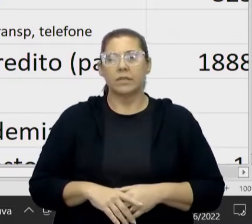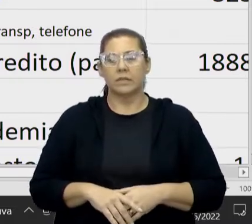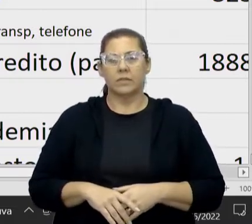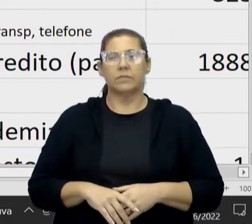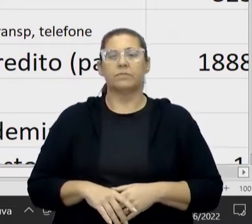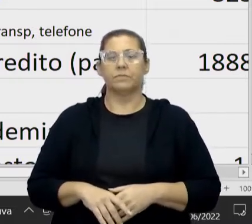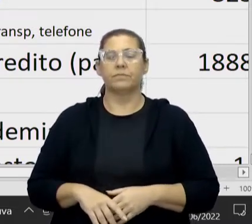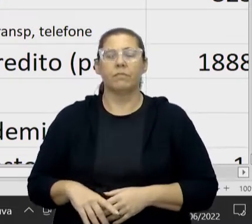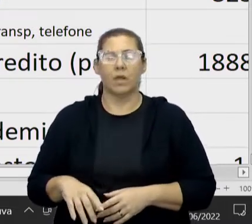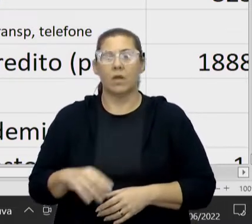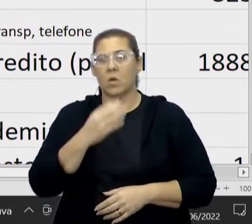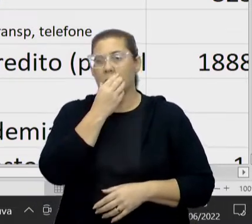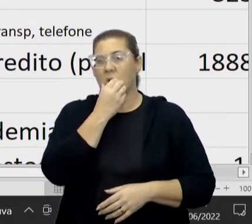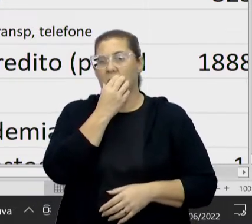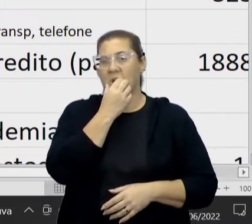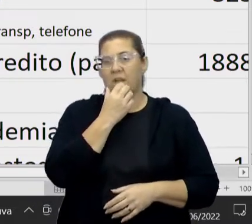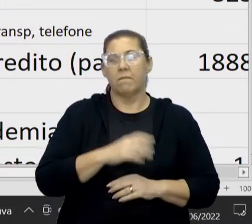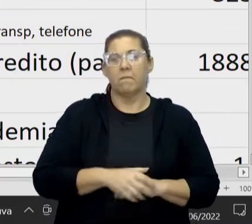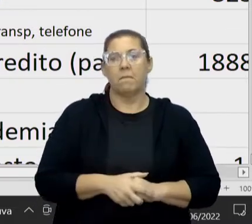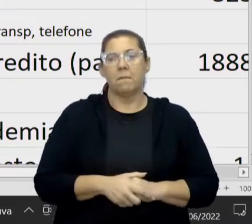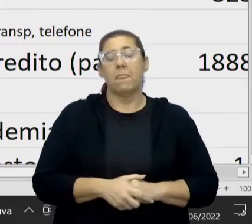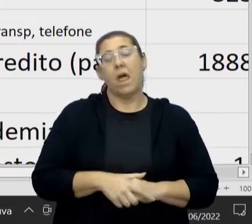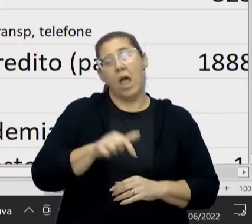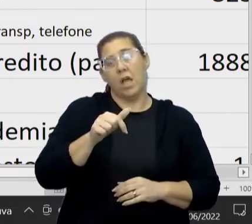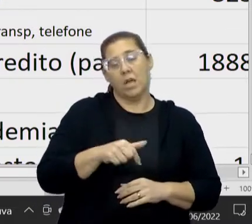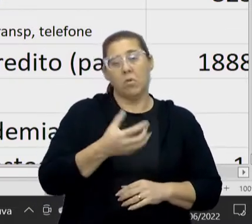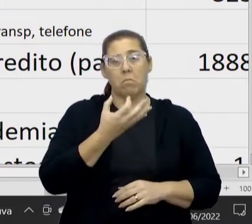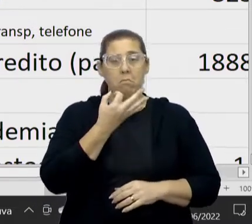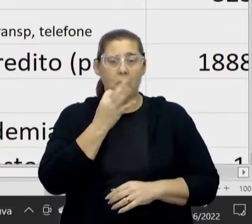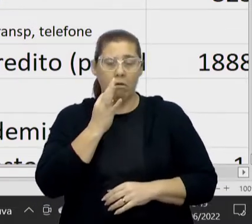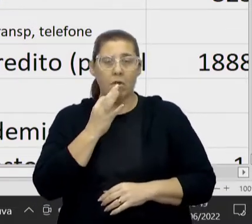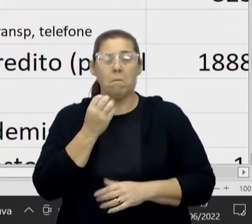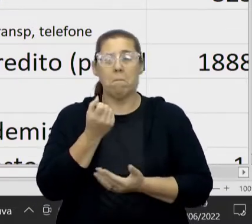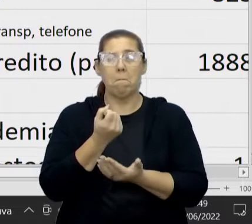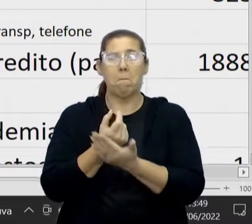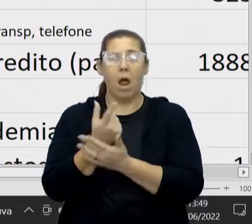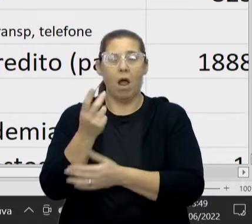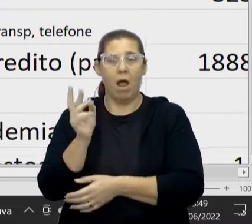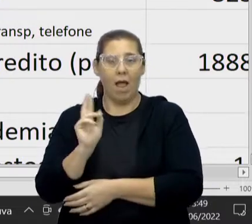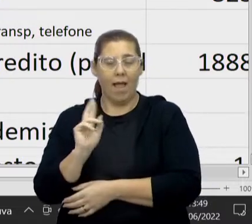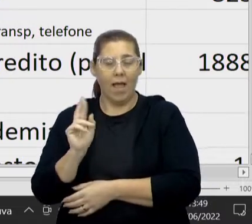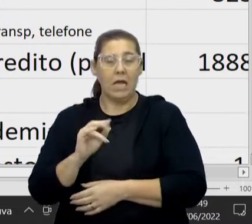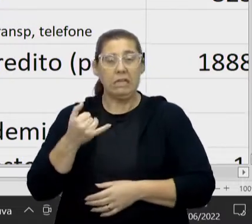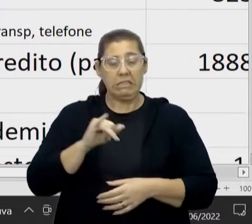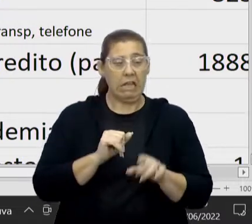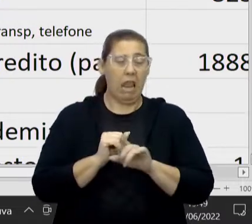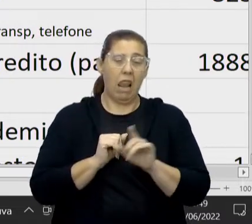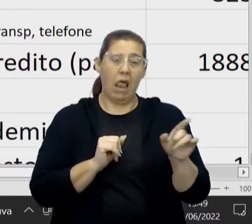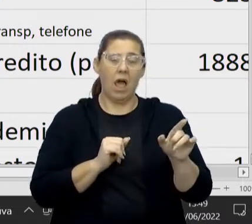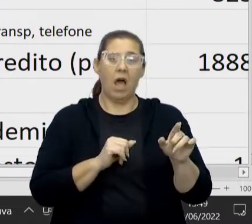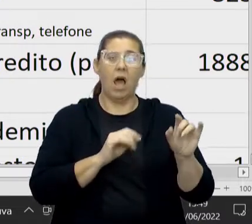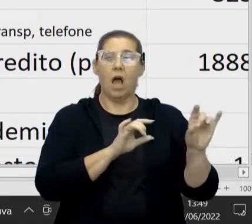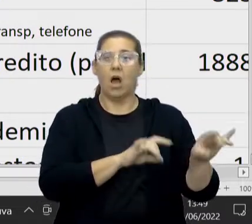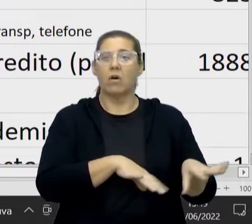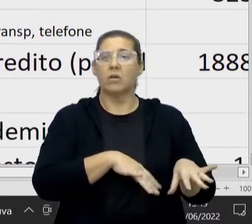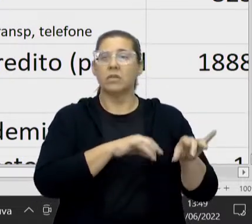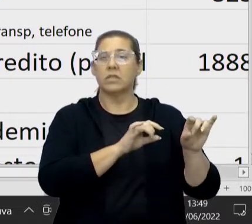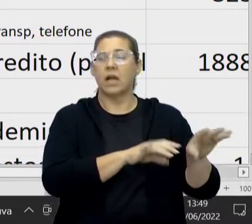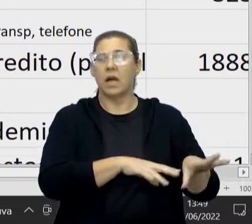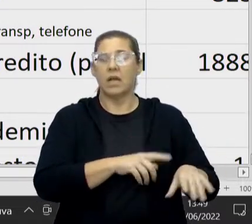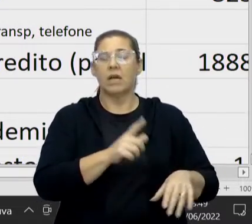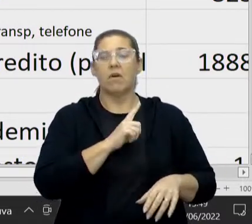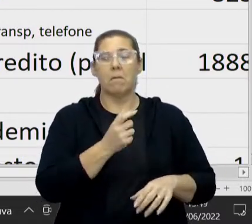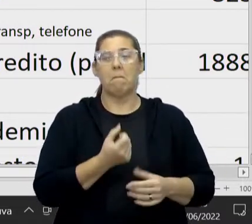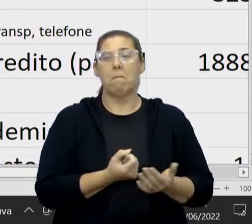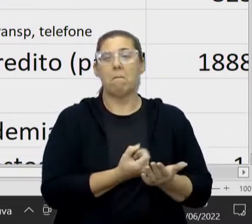corrente lá. Então, se eu quiser tomar um cafezinho aqui no Brasil, ela vai pagar em reais. Se ela for lá para a Austrália, se ela quiser tomar um cafezinho, ela